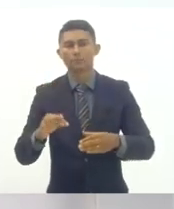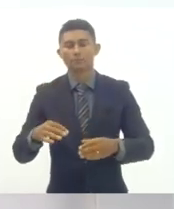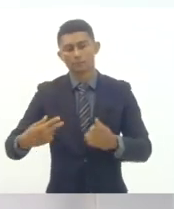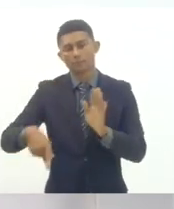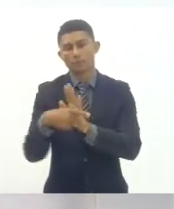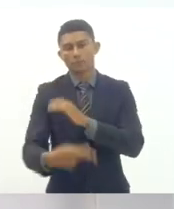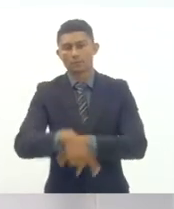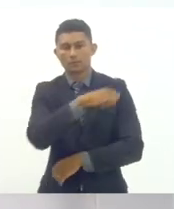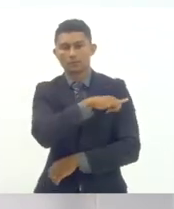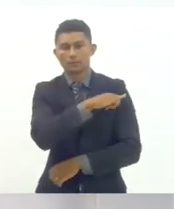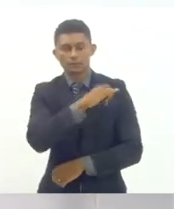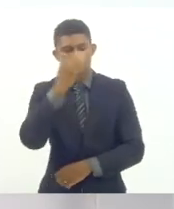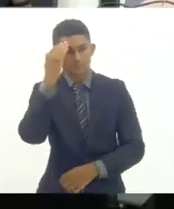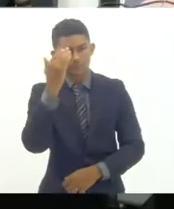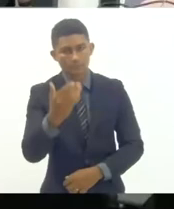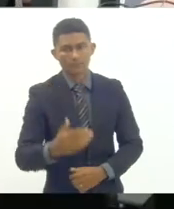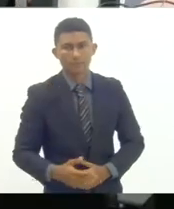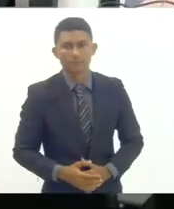estado do rio obrigado